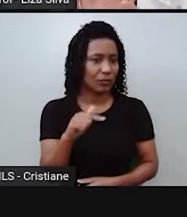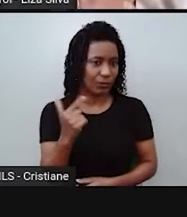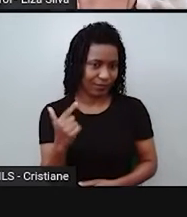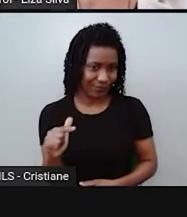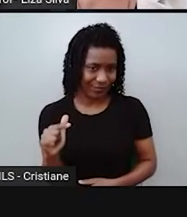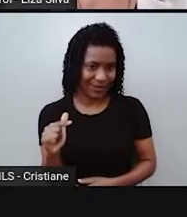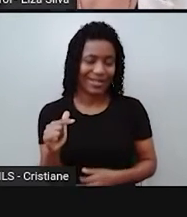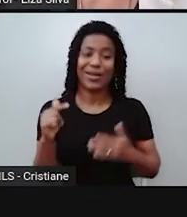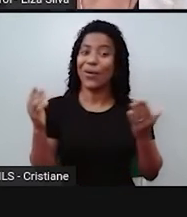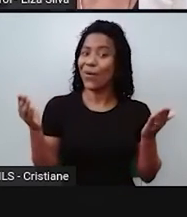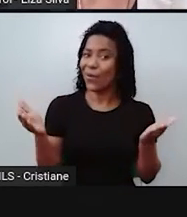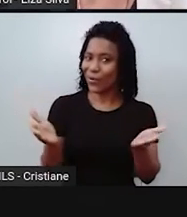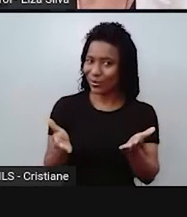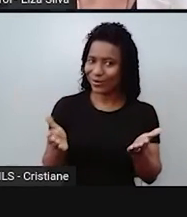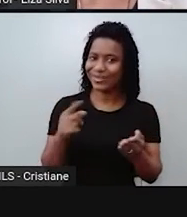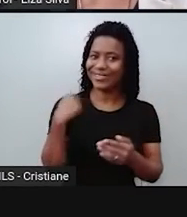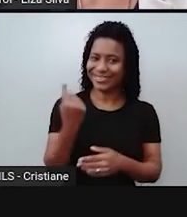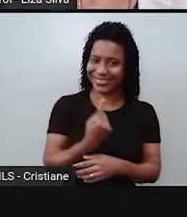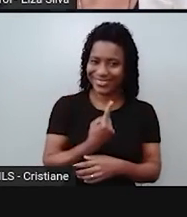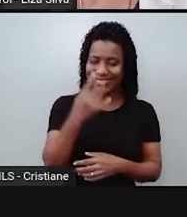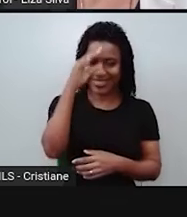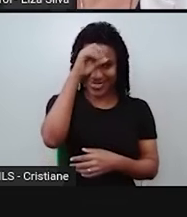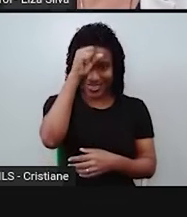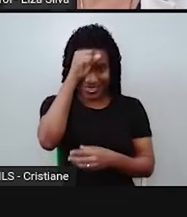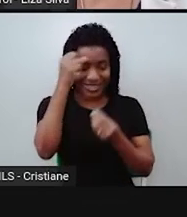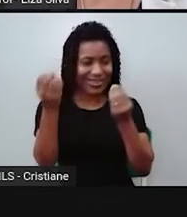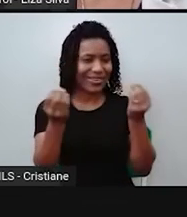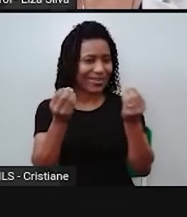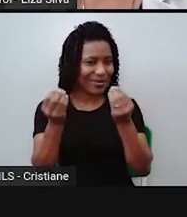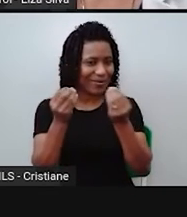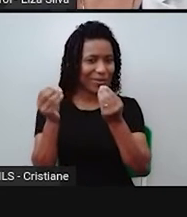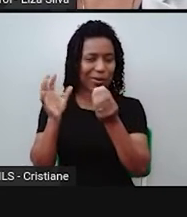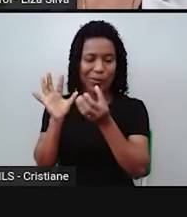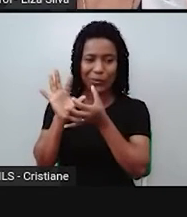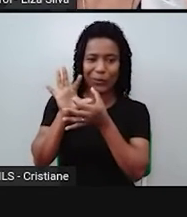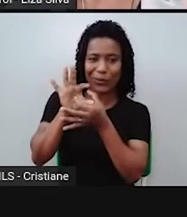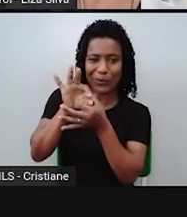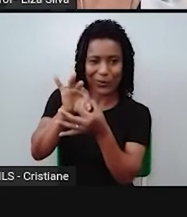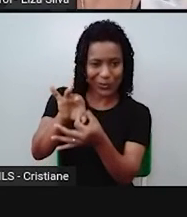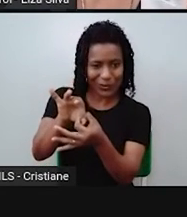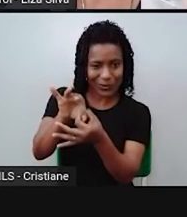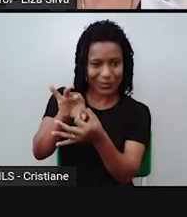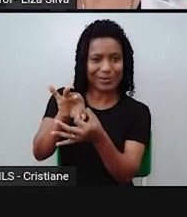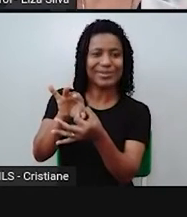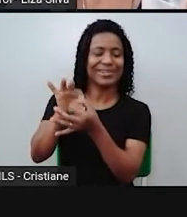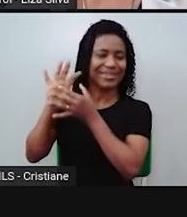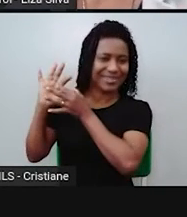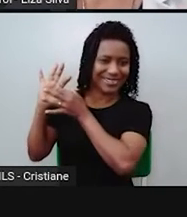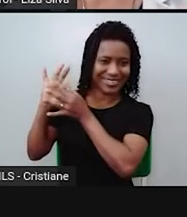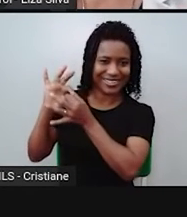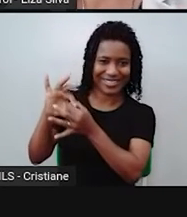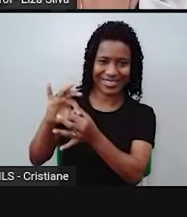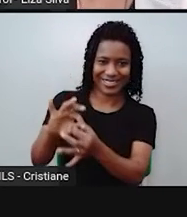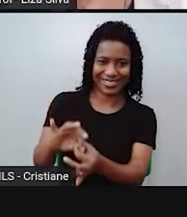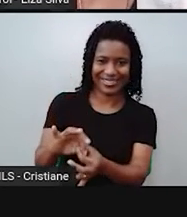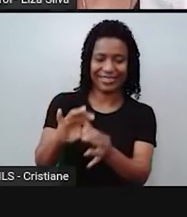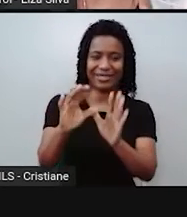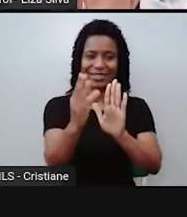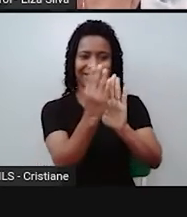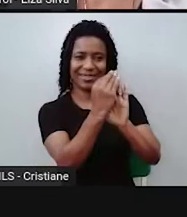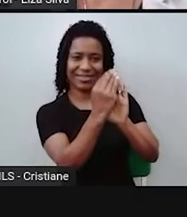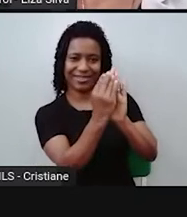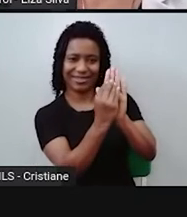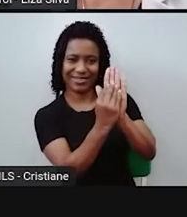alguns link words, para que o nosso texto fique well-connected text, um texto